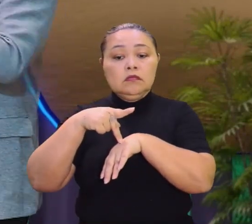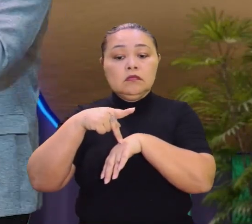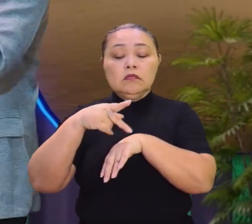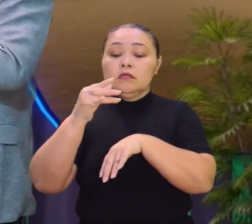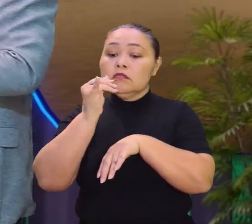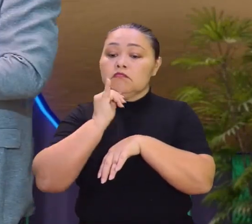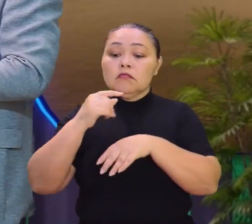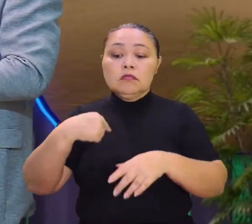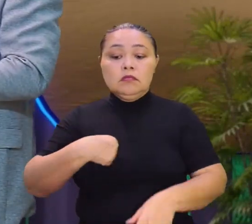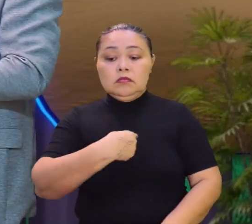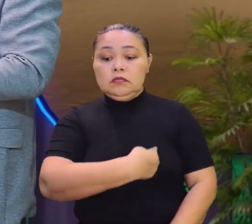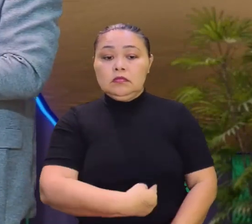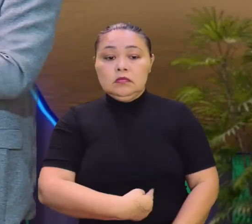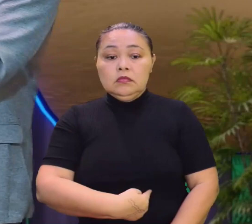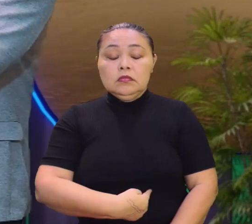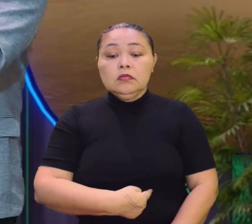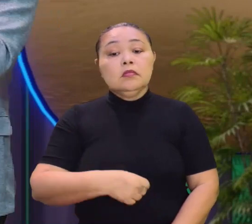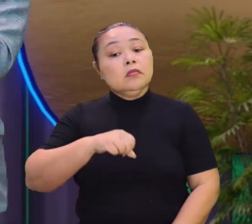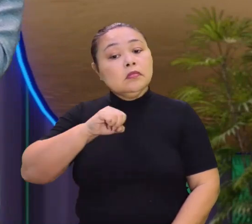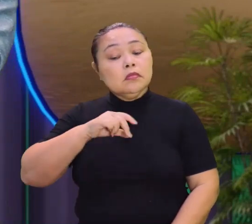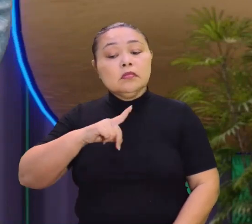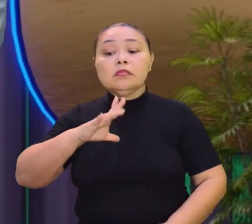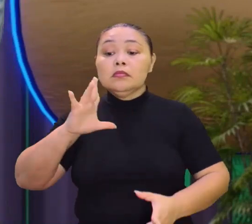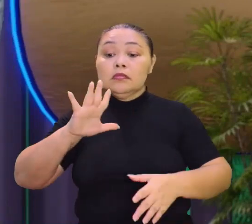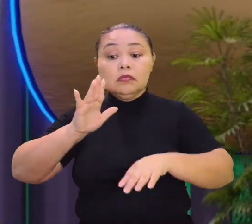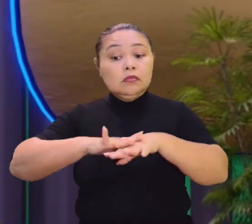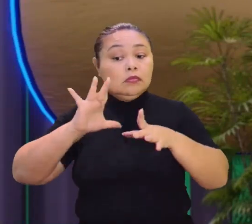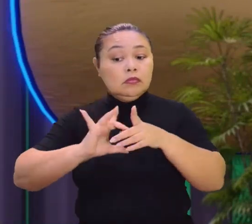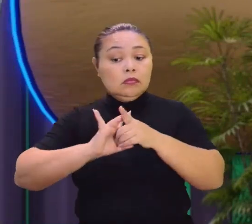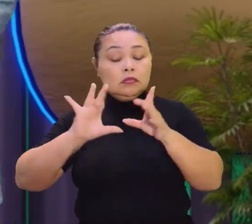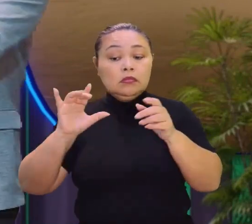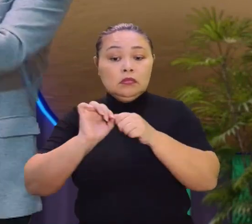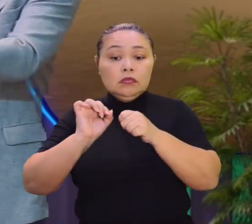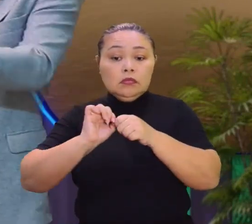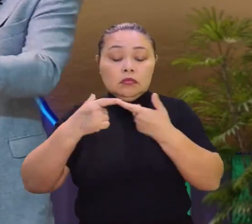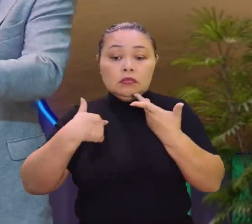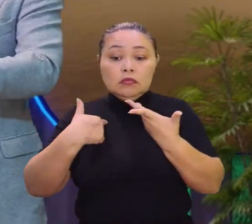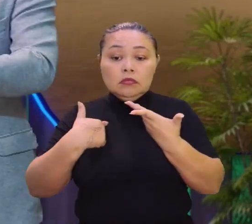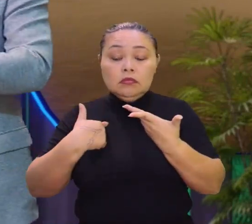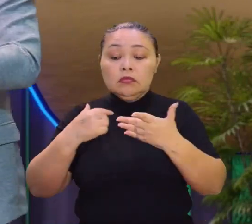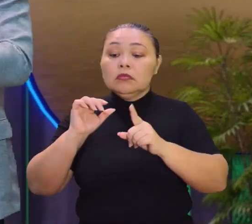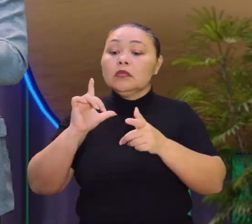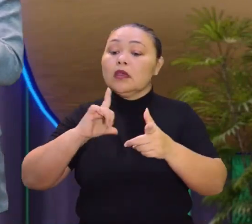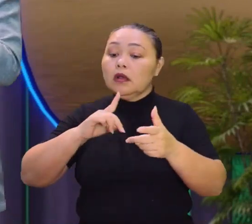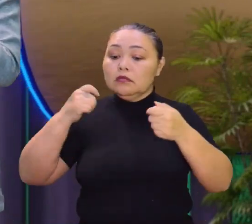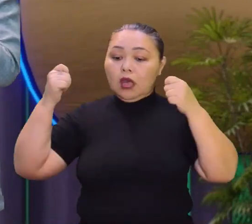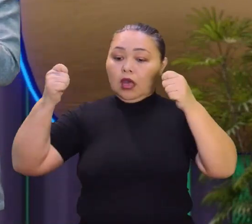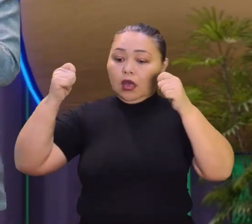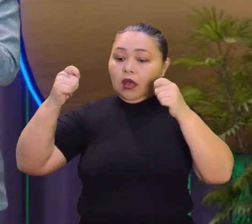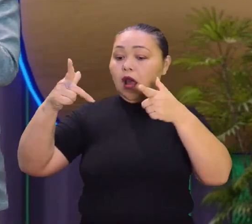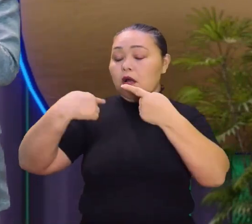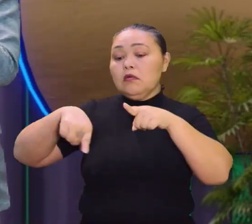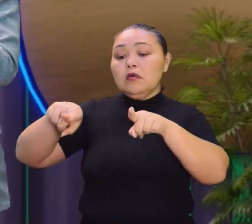Por exemplo, a China. Se fosse mais democrática... Com certeza. tivesse ambientalistas lá lutando pelo meio